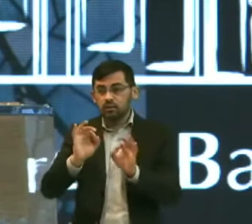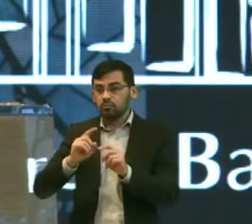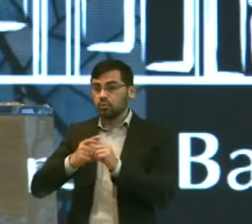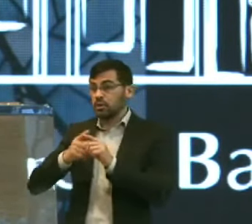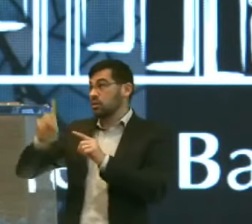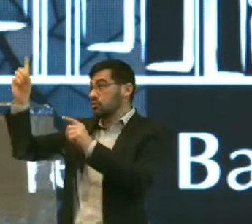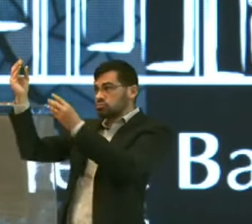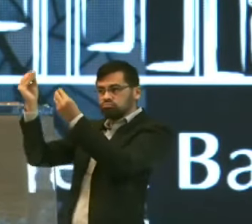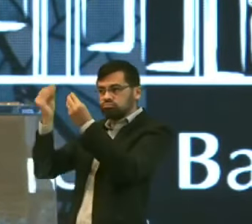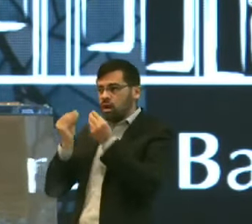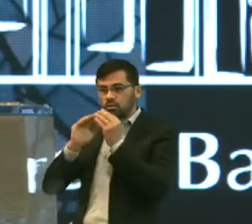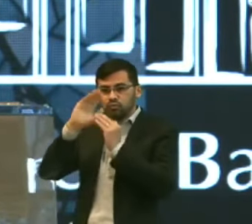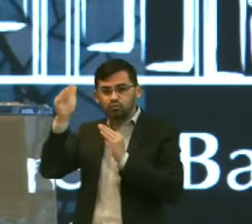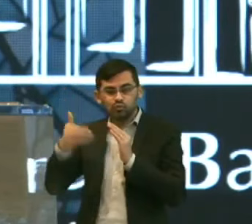dar